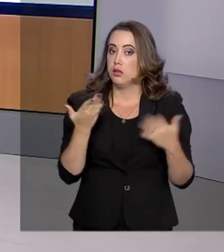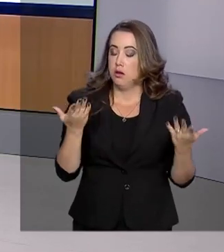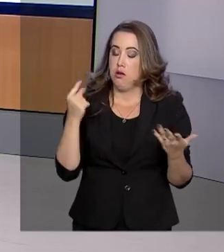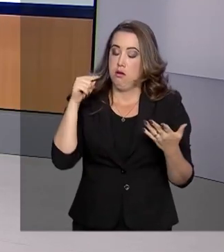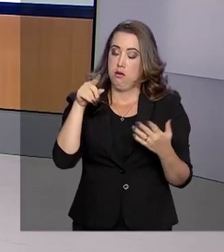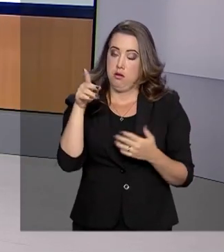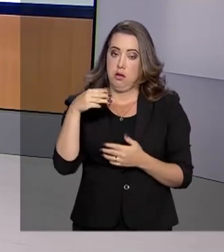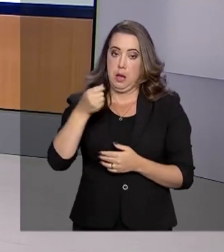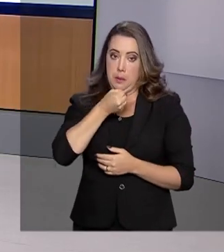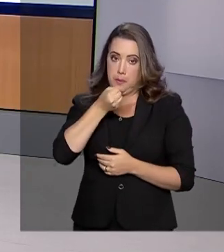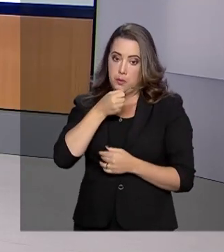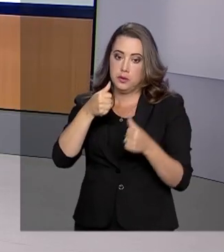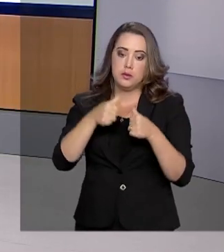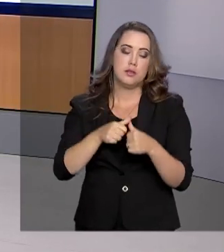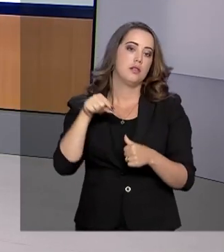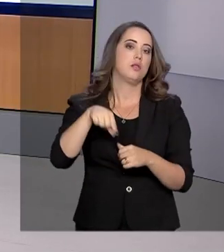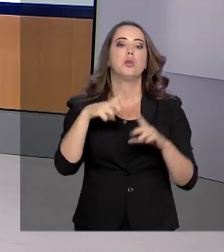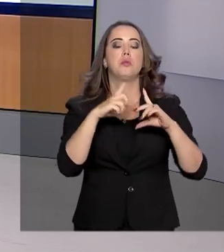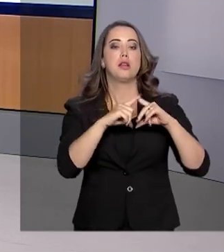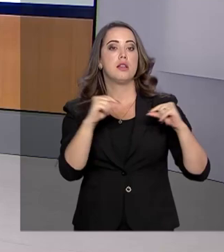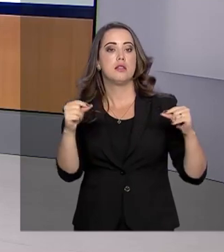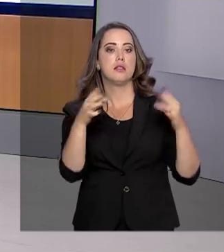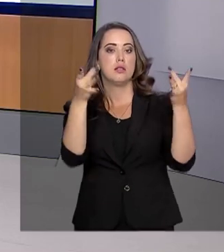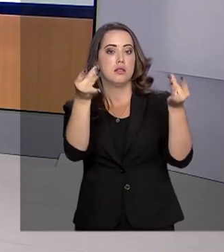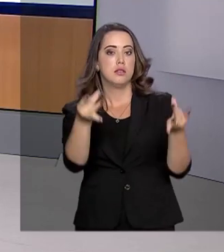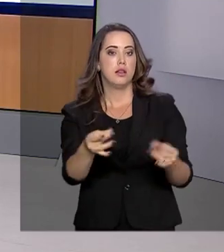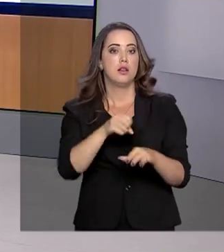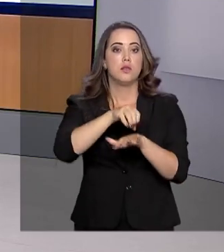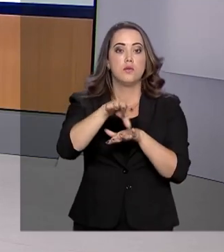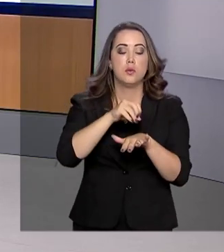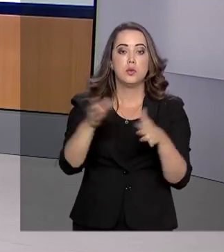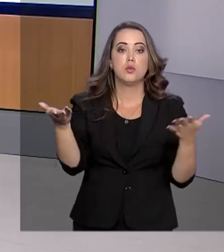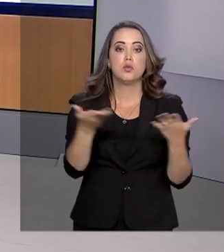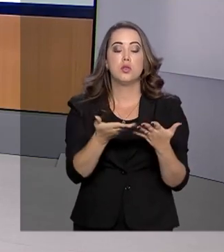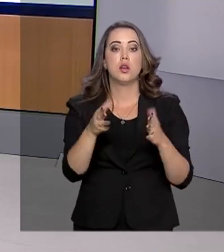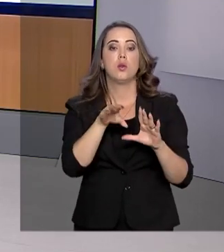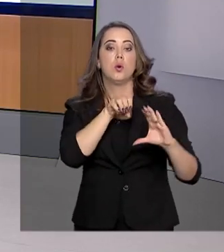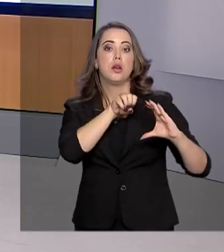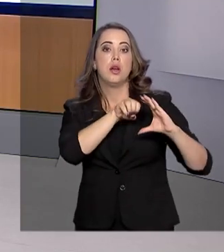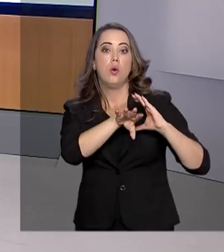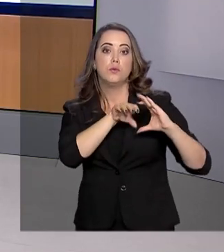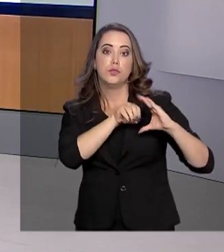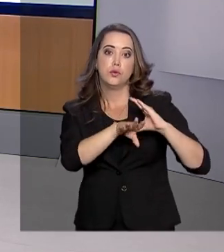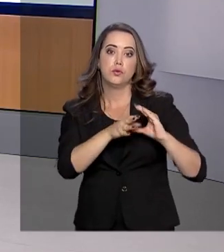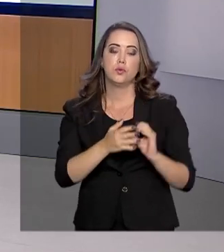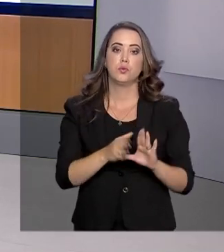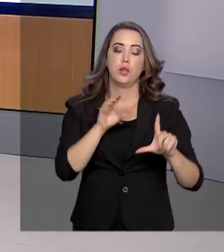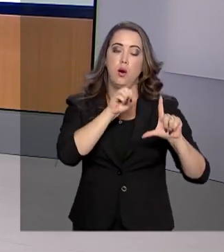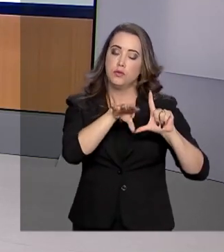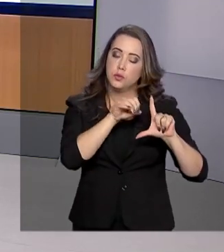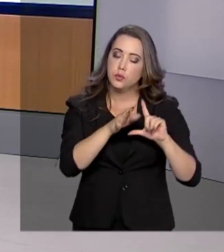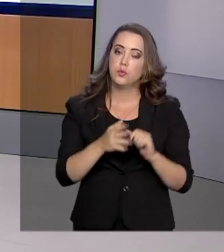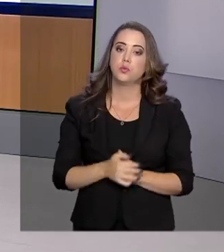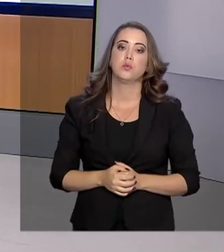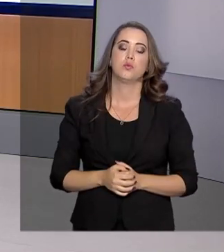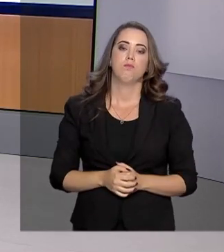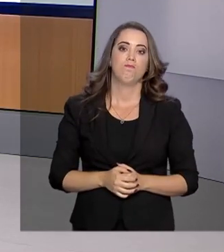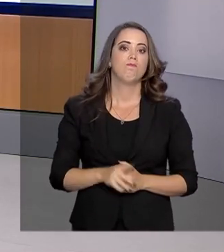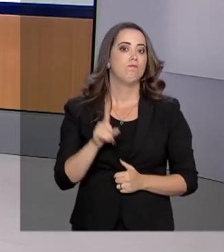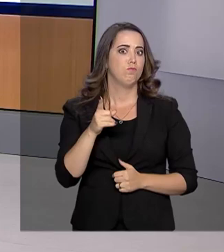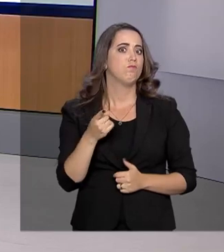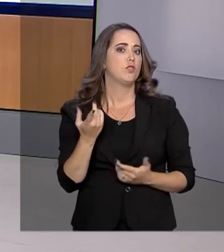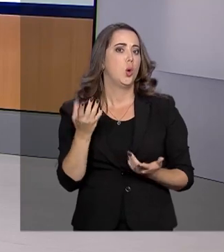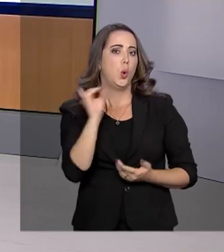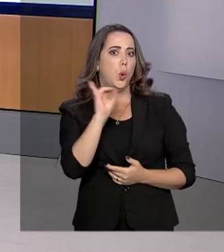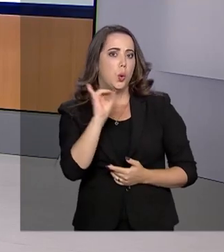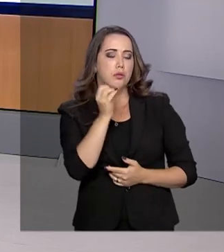Brasília, e traz mais informações para a gente ao vivo. Oi, Mariana. A chuva continua em São Paulo e a previsão é de se